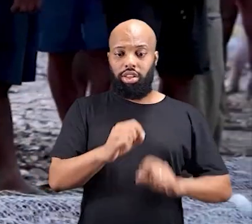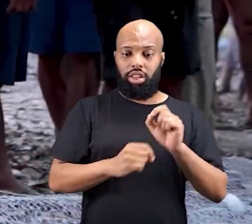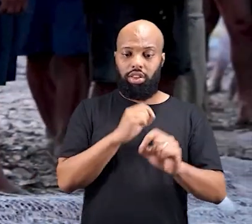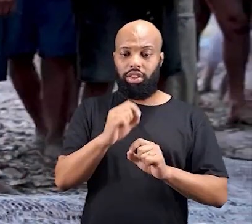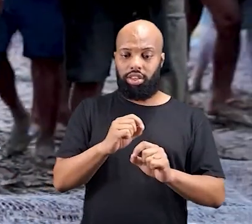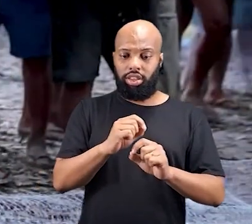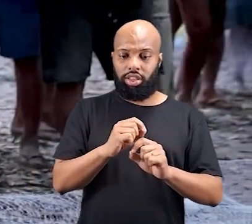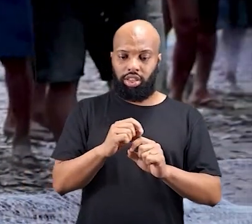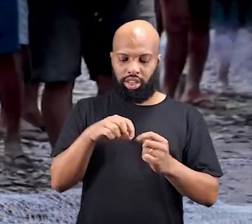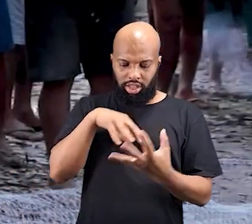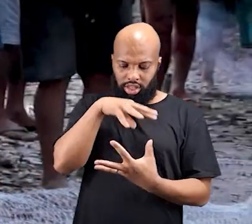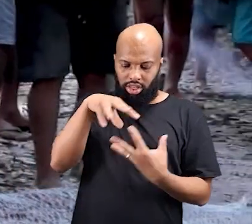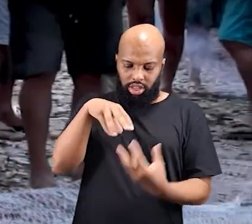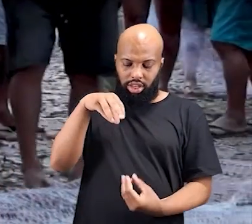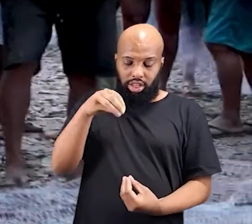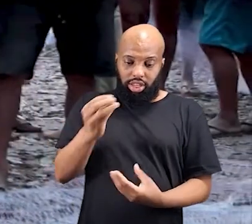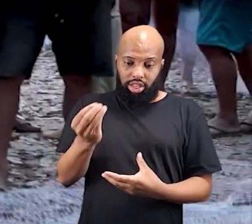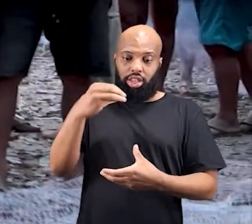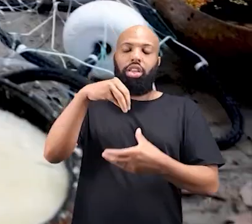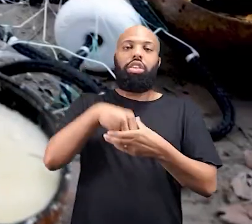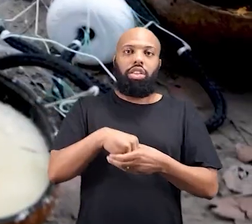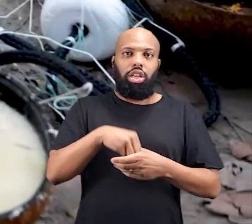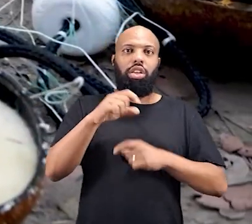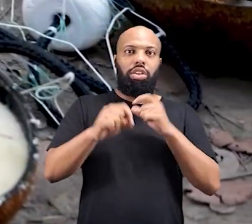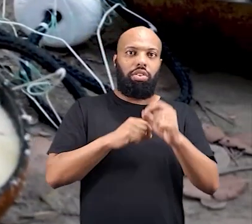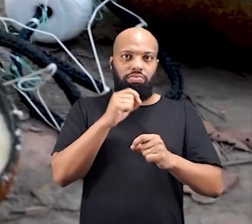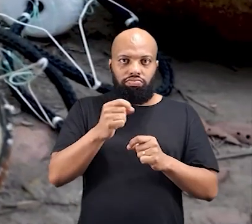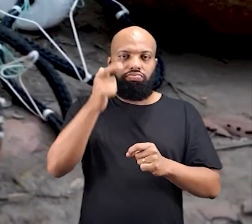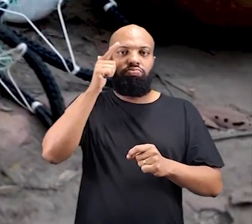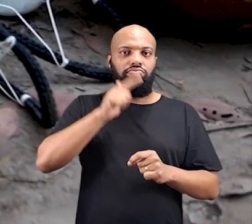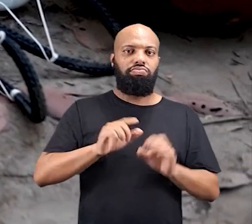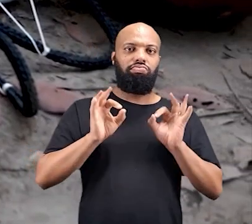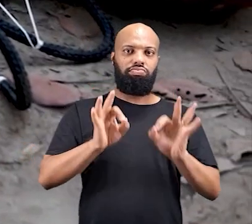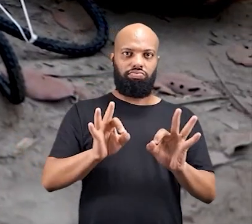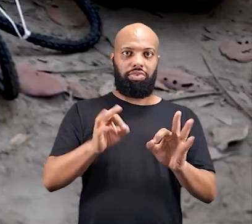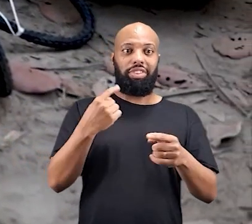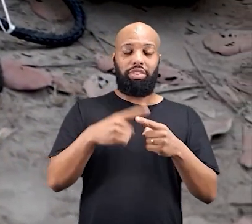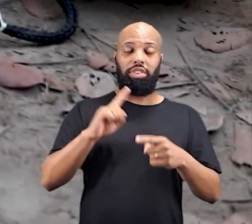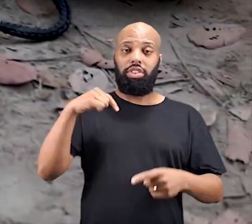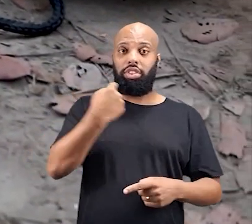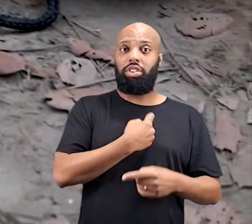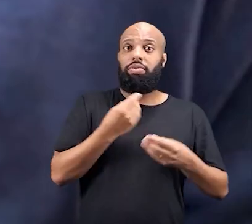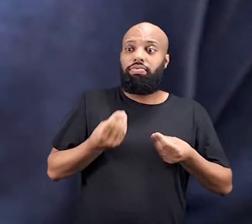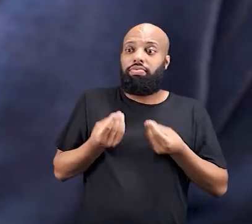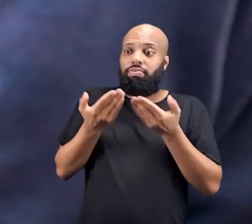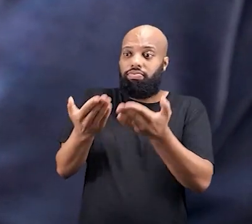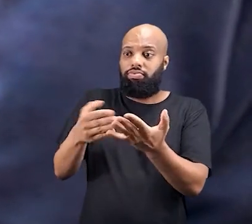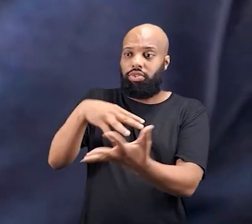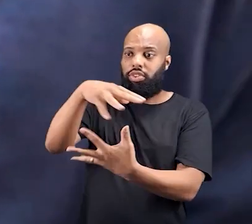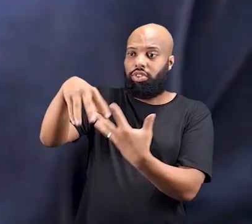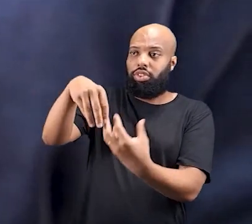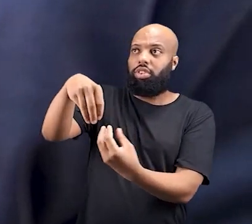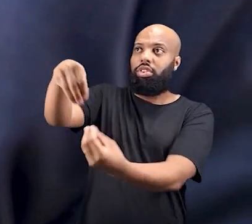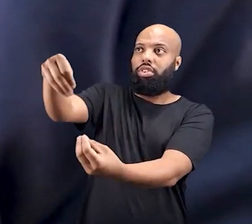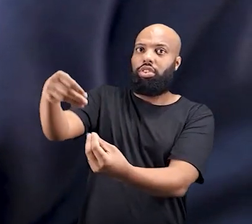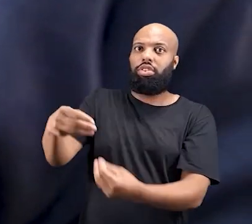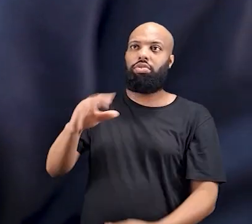sempre, né? Pimenta. Diz que o espírito gosta de pimenta. Piqui, né? Não gosta de piqui.